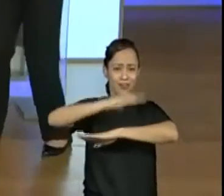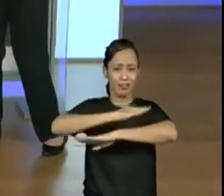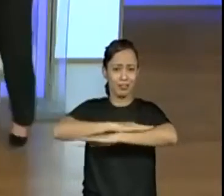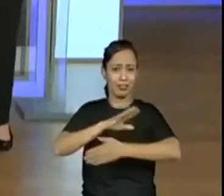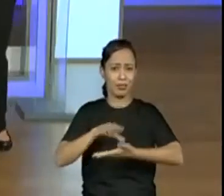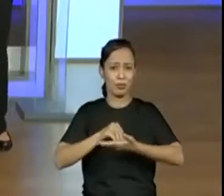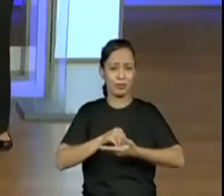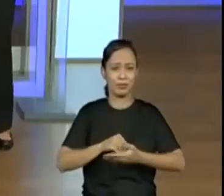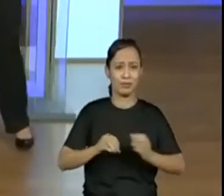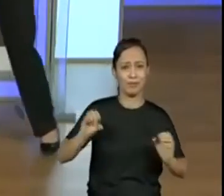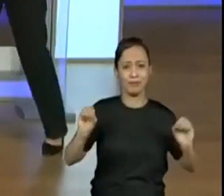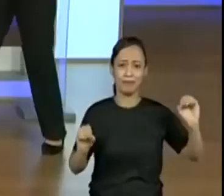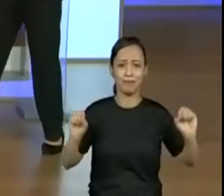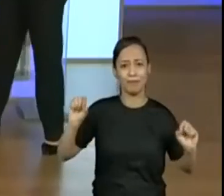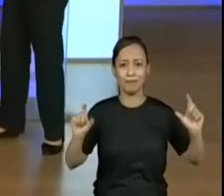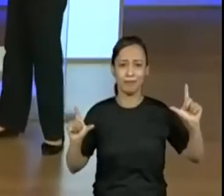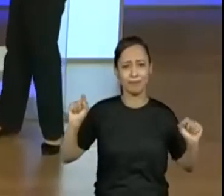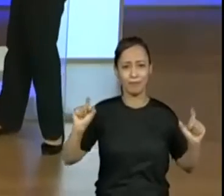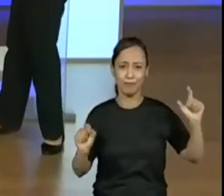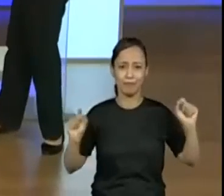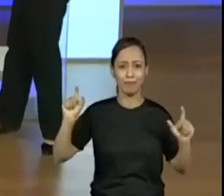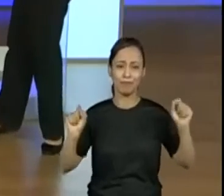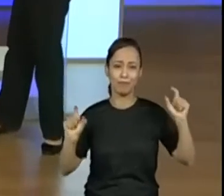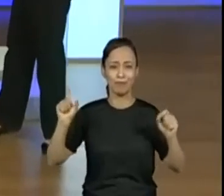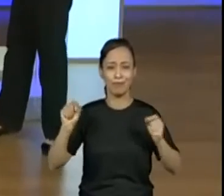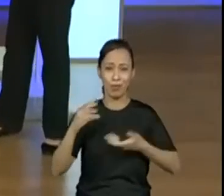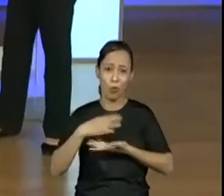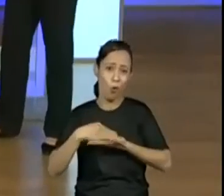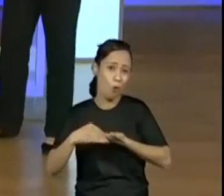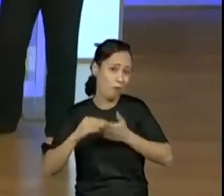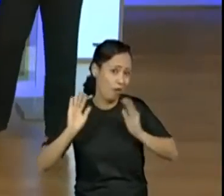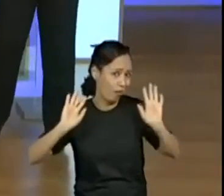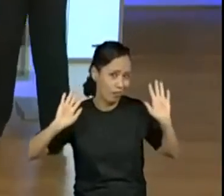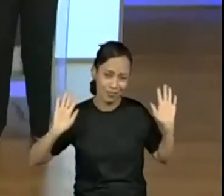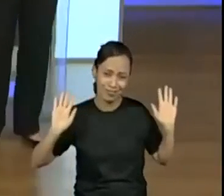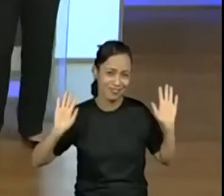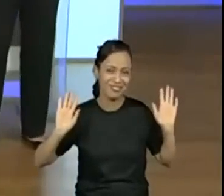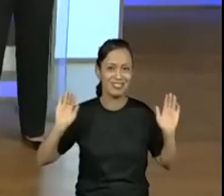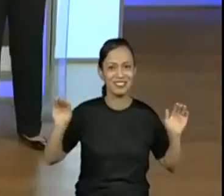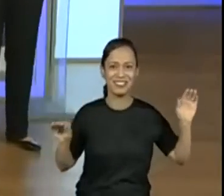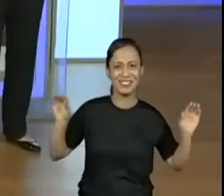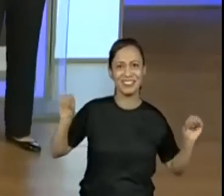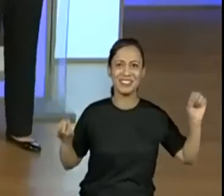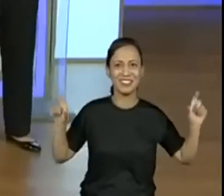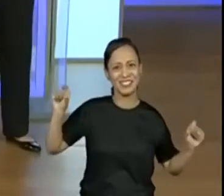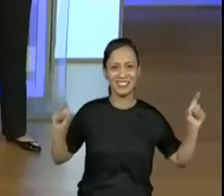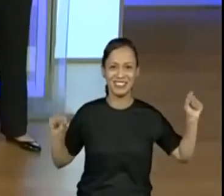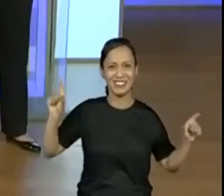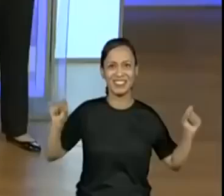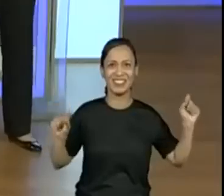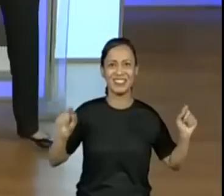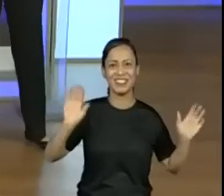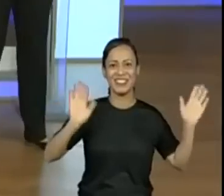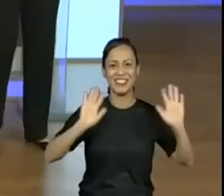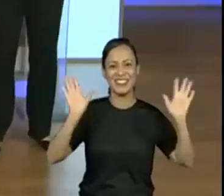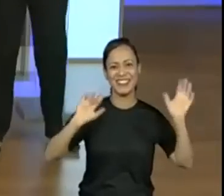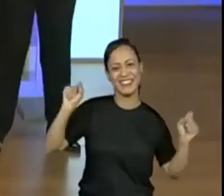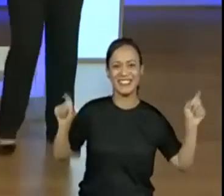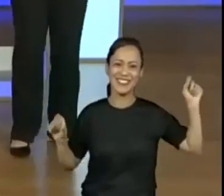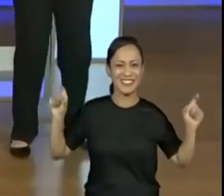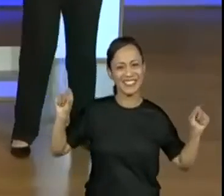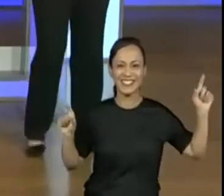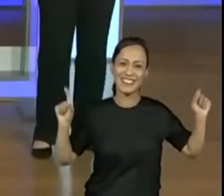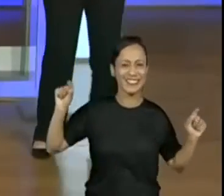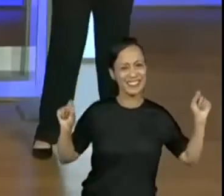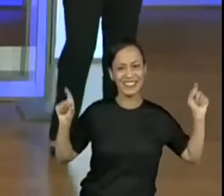ou então se deslocando aí de lado como caranguejo. Então assim que a vai dizer tchau para vocês. Vamos de caranguejo. Tchau, gente. gente.